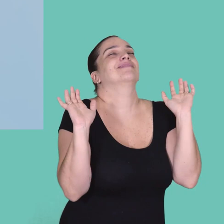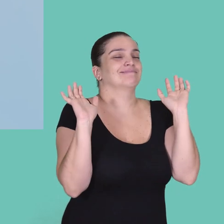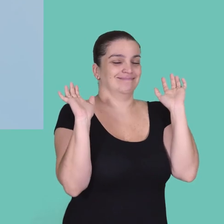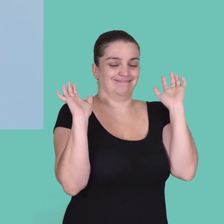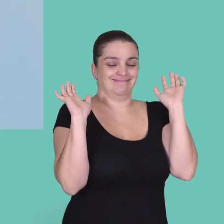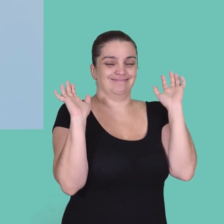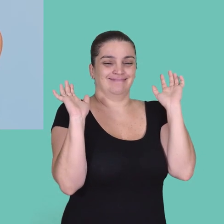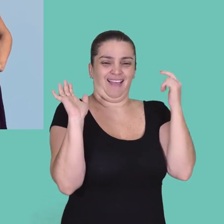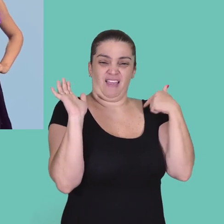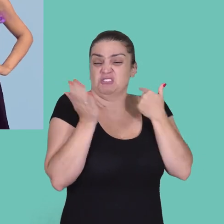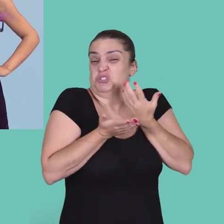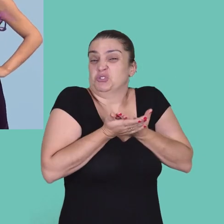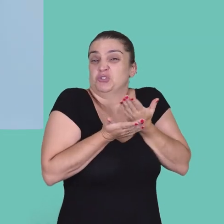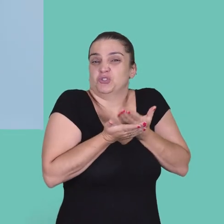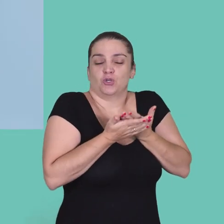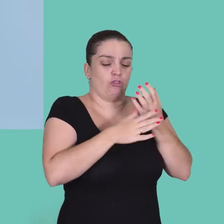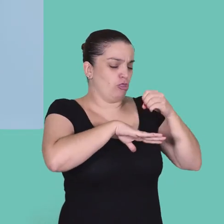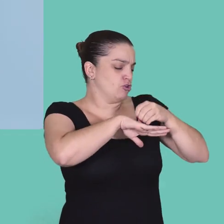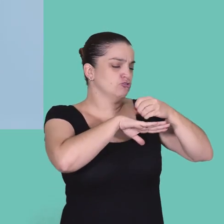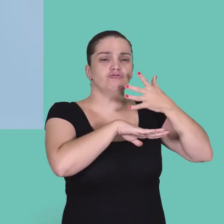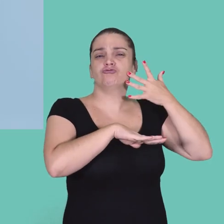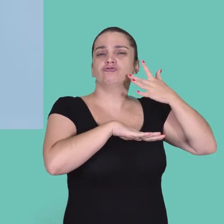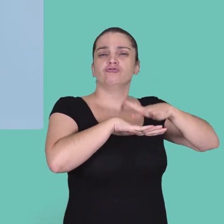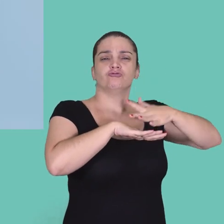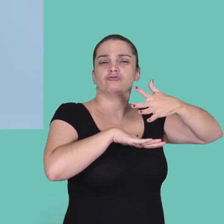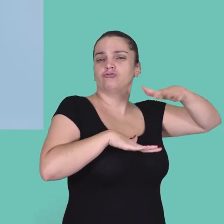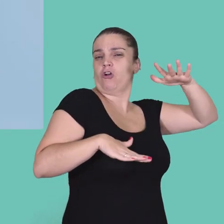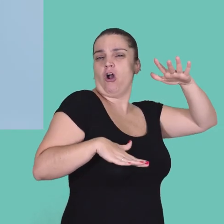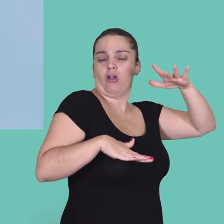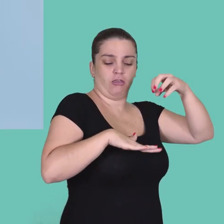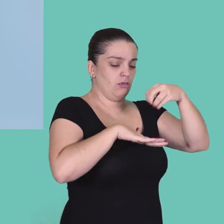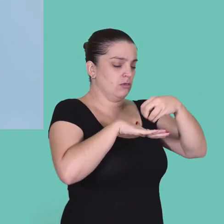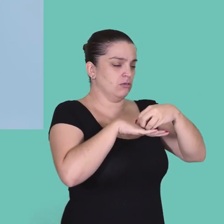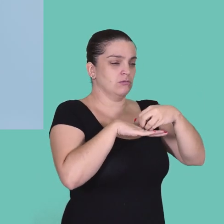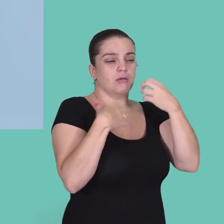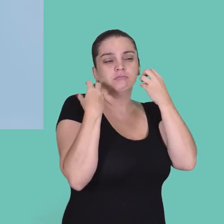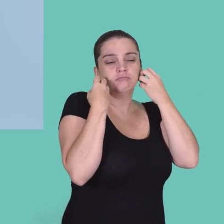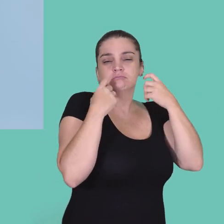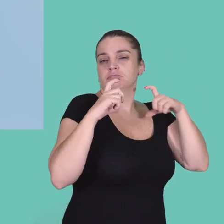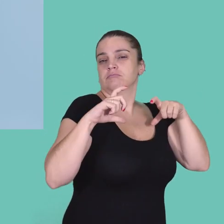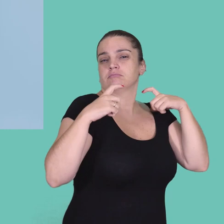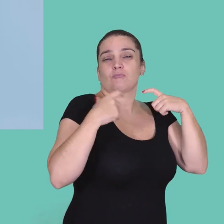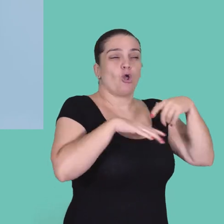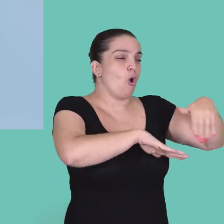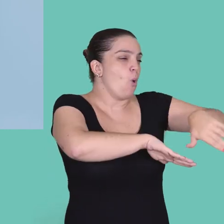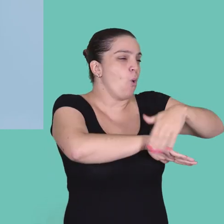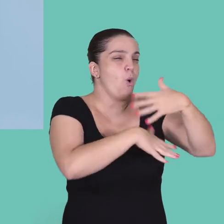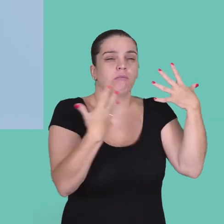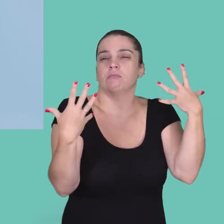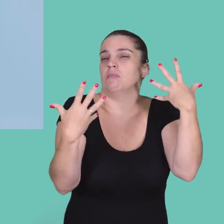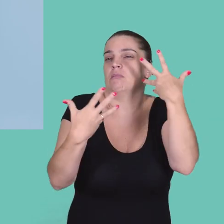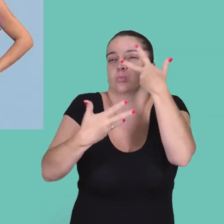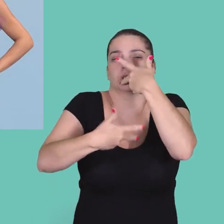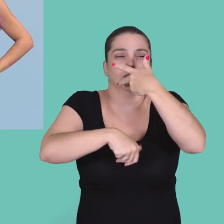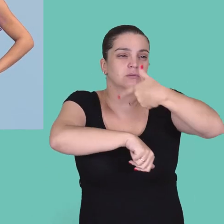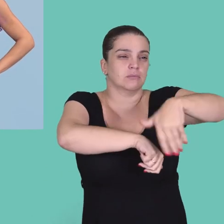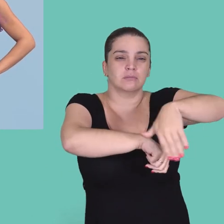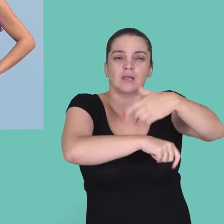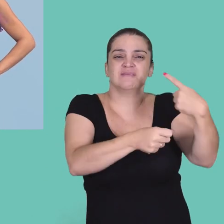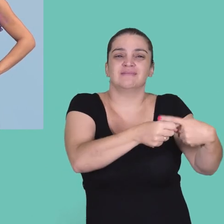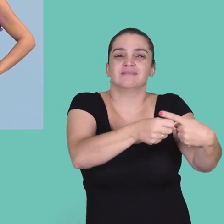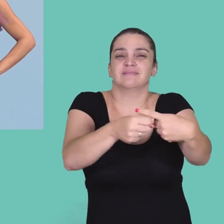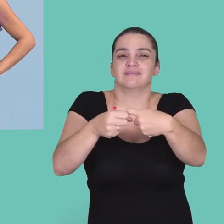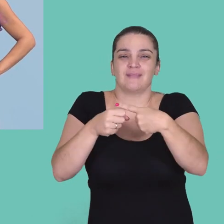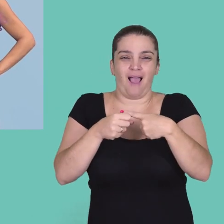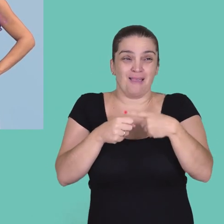my God! Estudamos joias. Estudamos as ruas belas da cidade onde